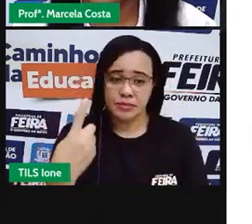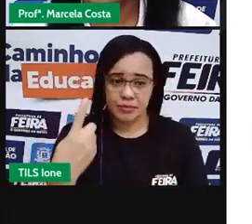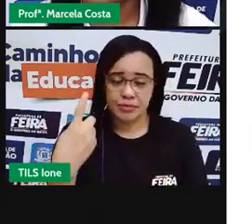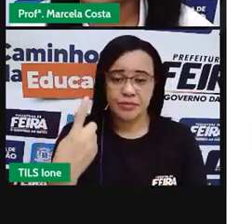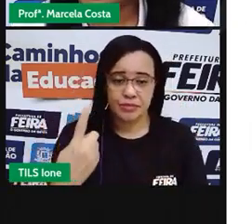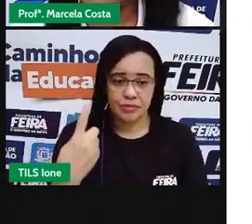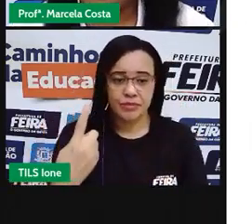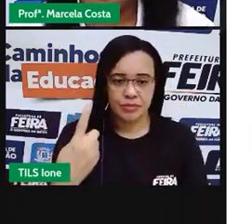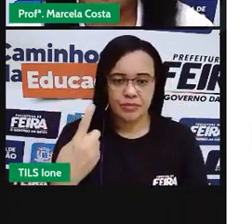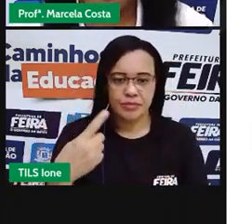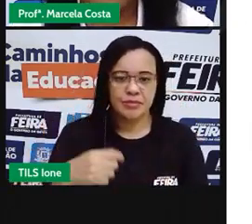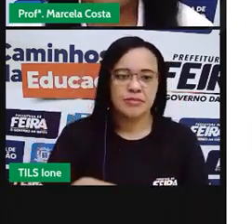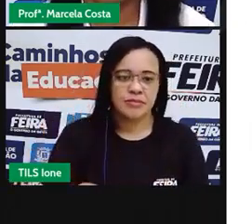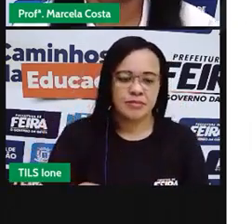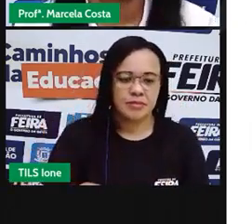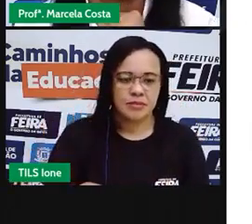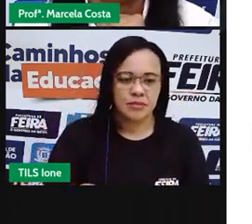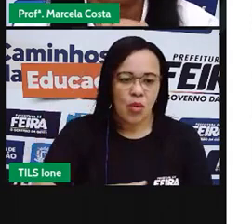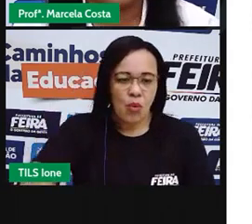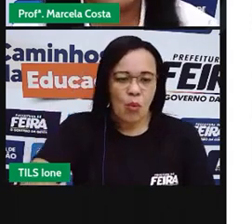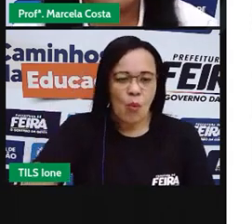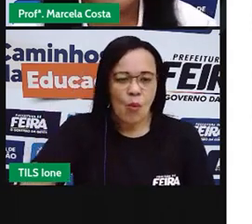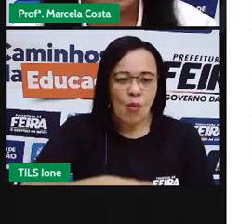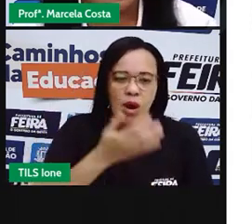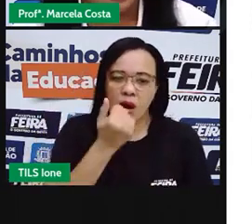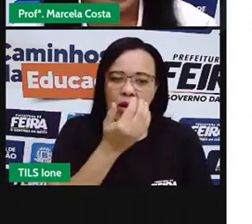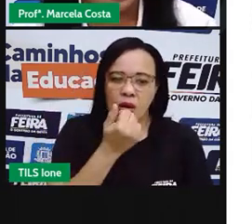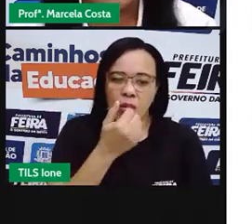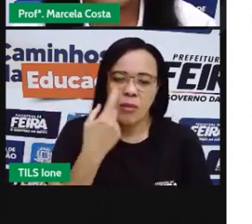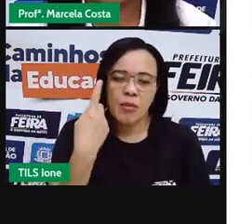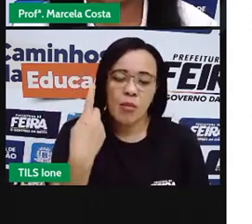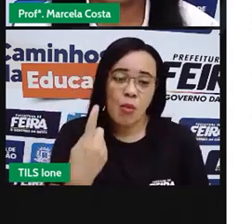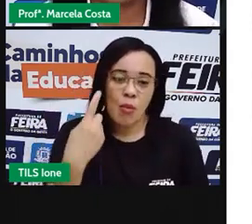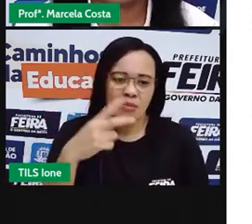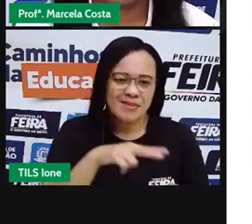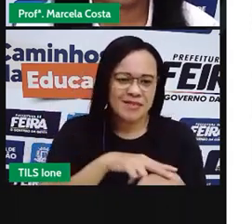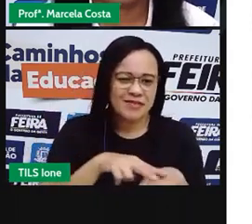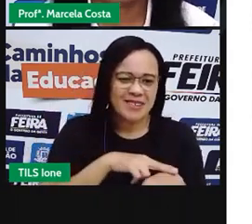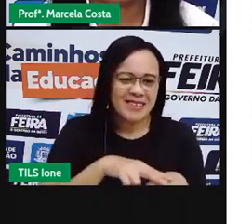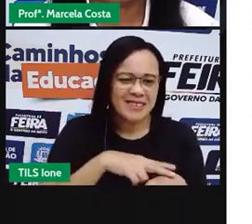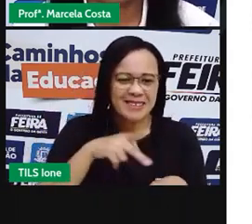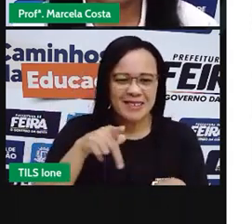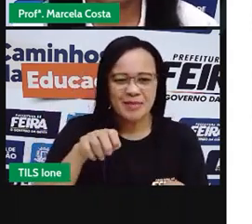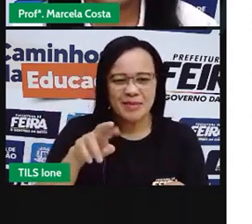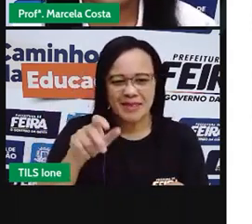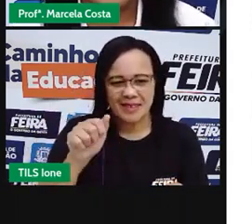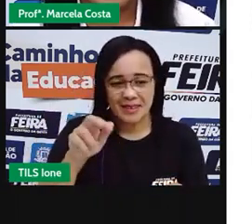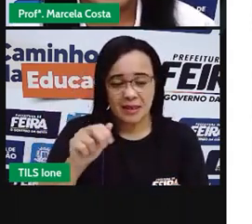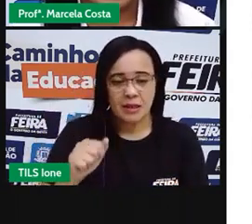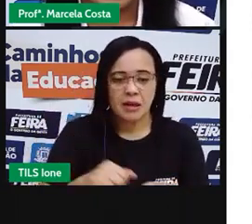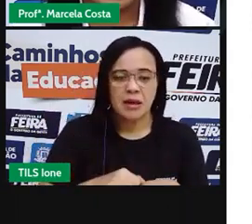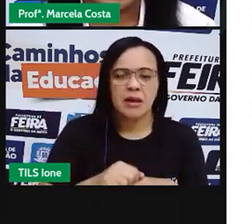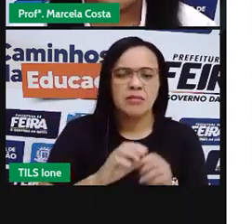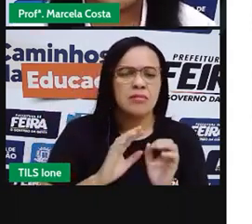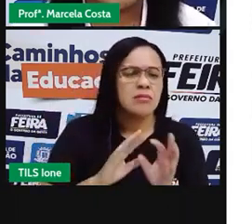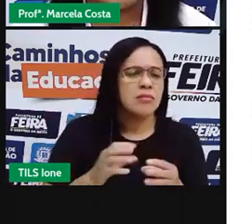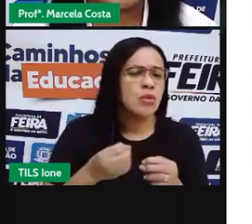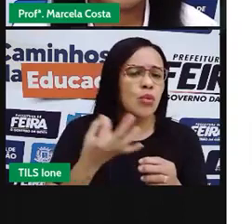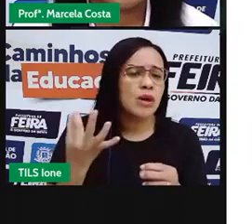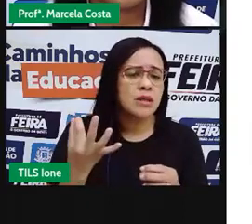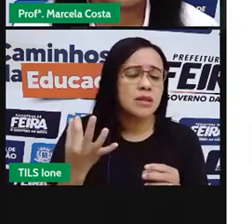maçãs com fome comi uma pera ficou quantas peras aqui